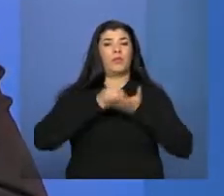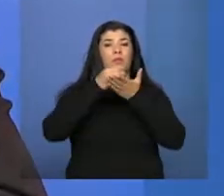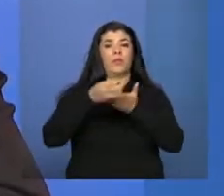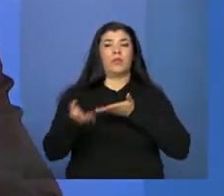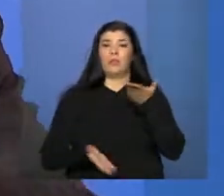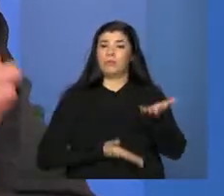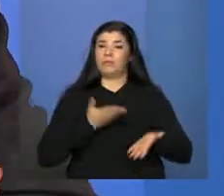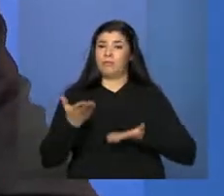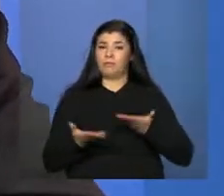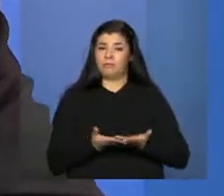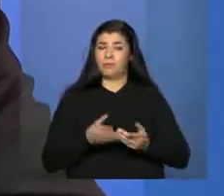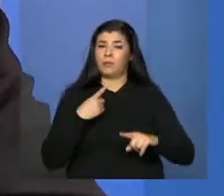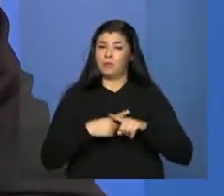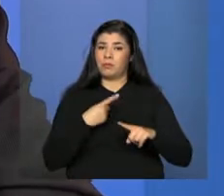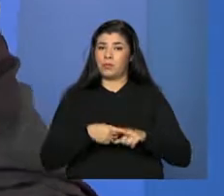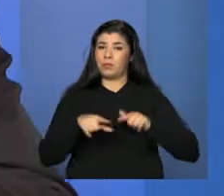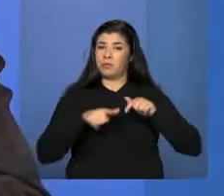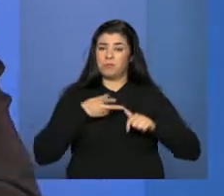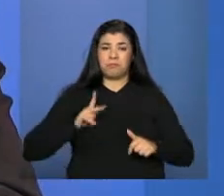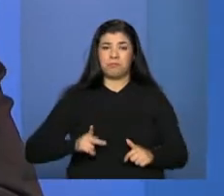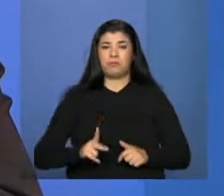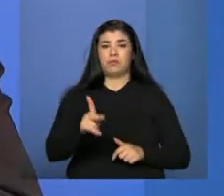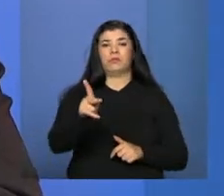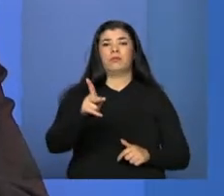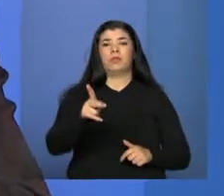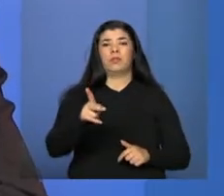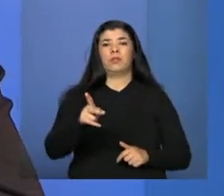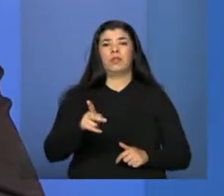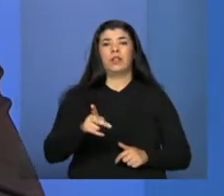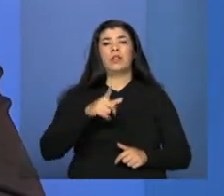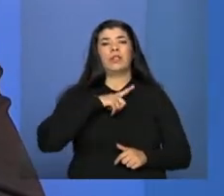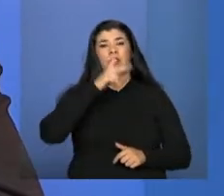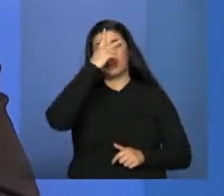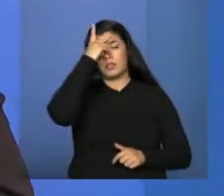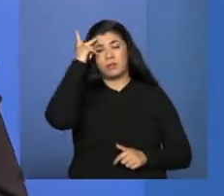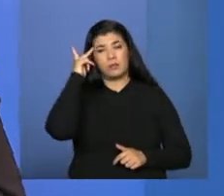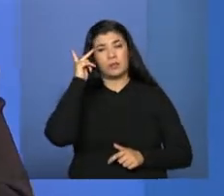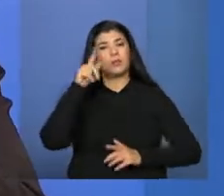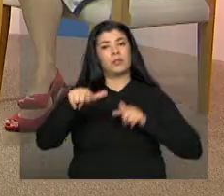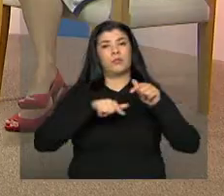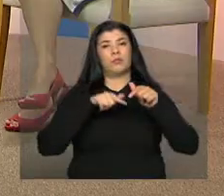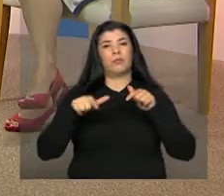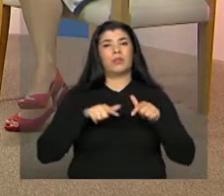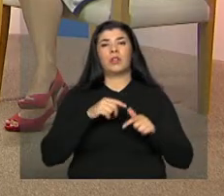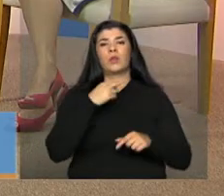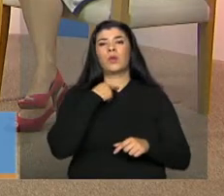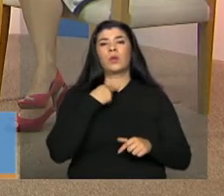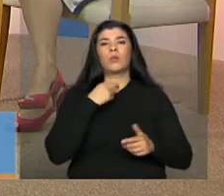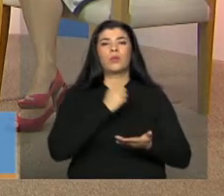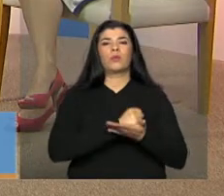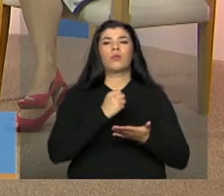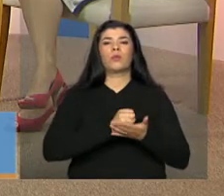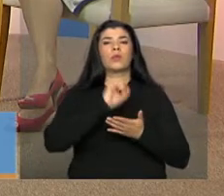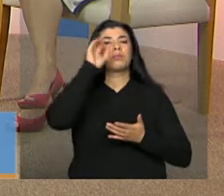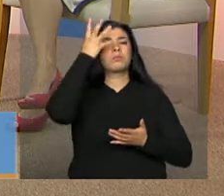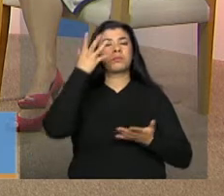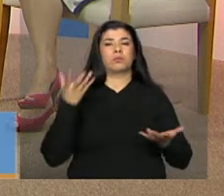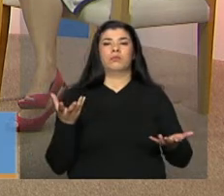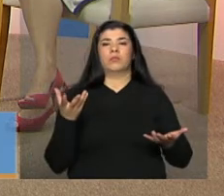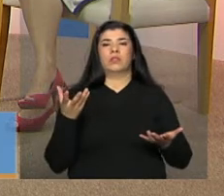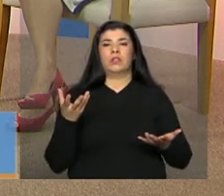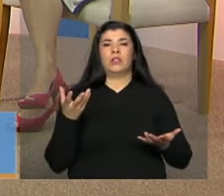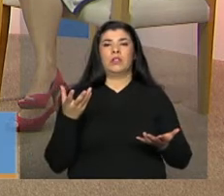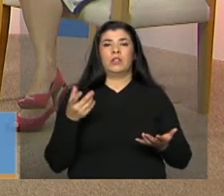serviço, ele tem caráter continuado. Portanto, seus servidores têm que ser efetivos. Não há como estabelecer uma